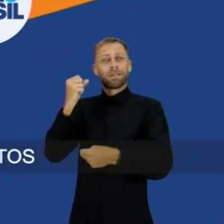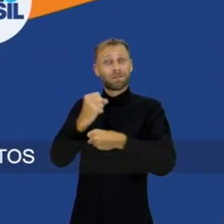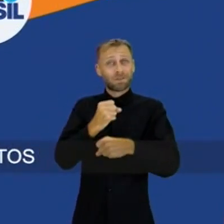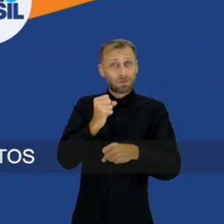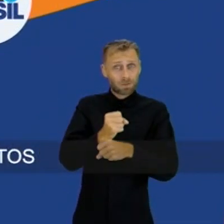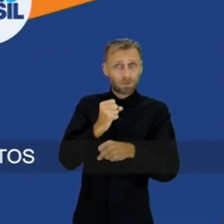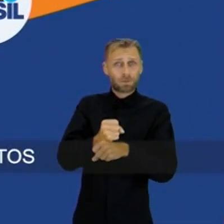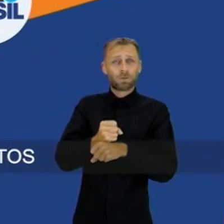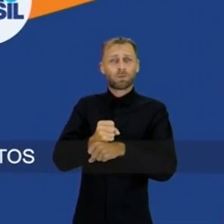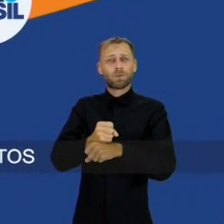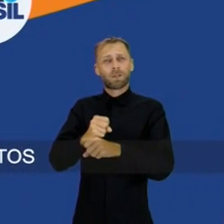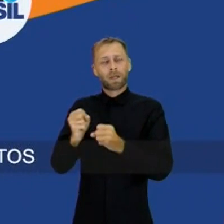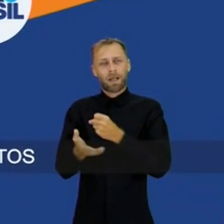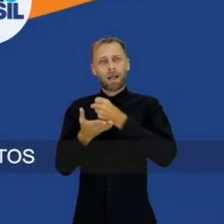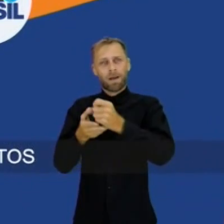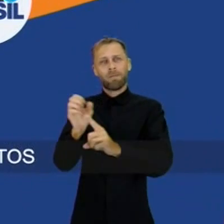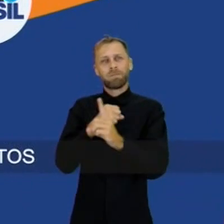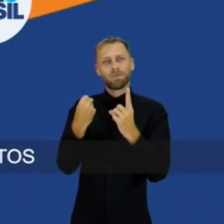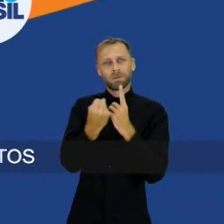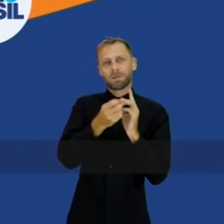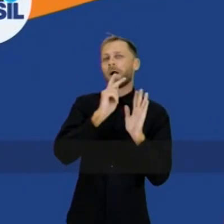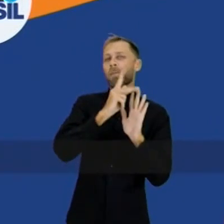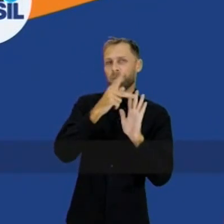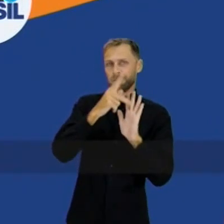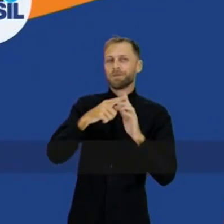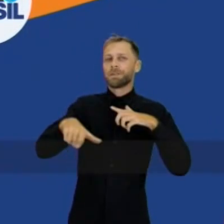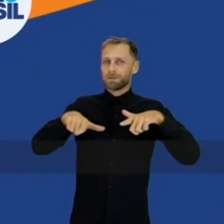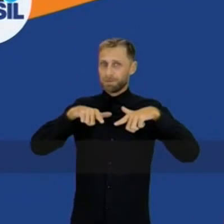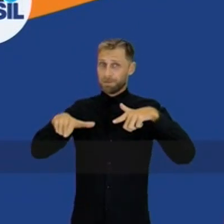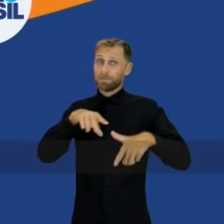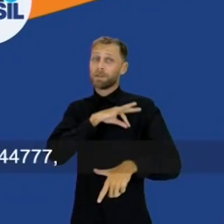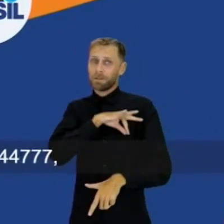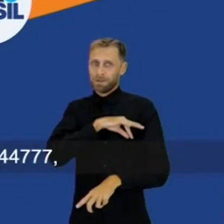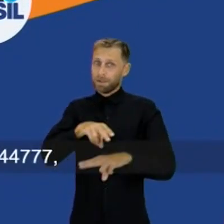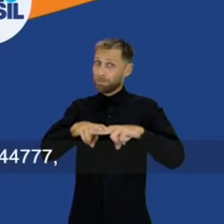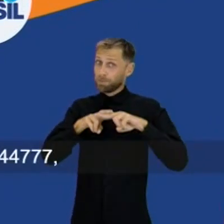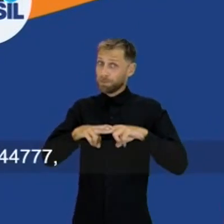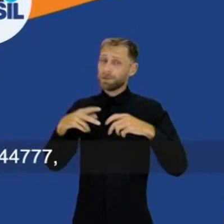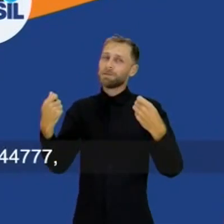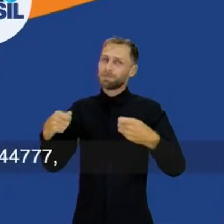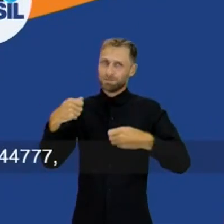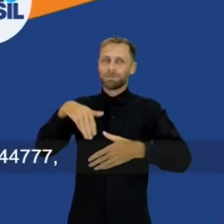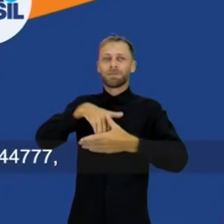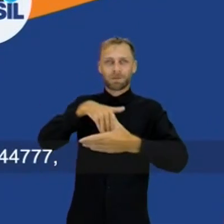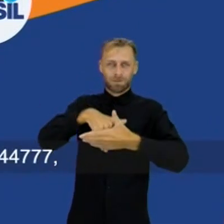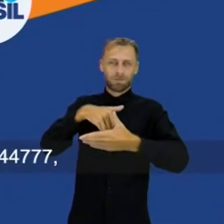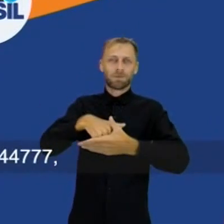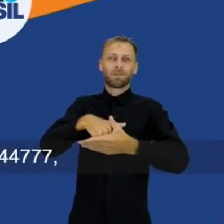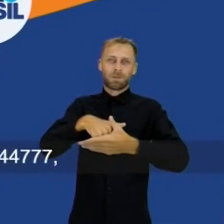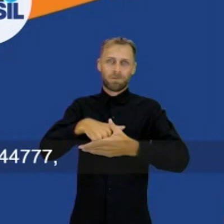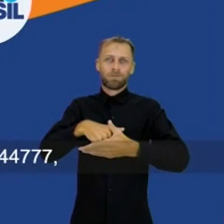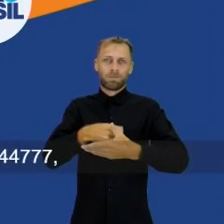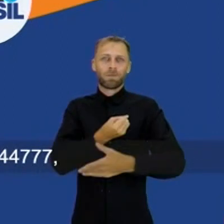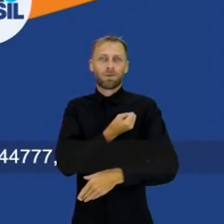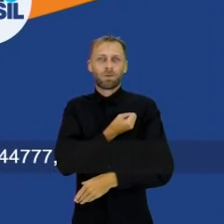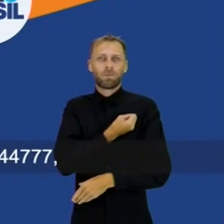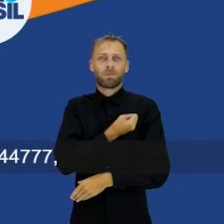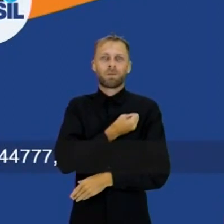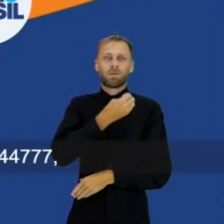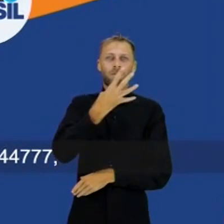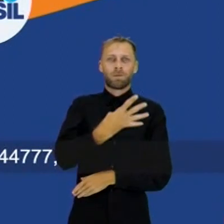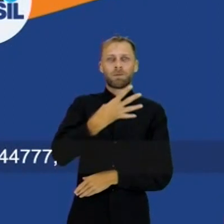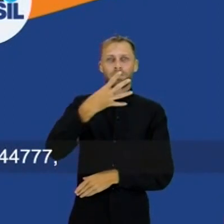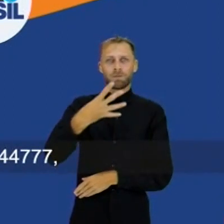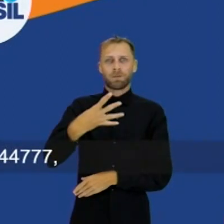para os programas de assistência social e apoiando projetos de geração de emprego e renda. Por isso, conto com o seu voto, deputado estadual Jair Farias,